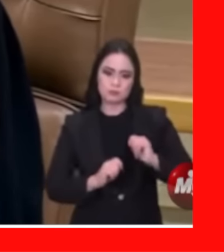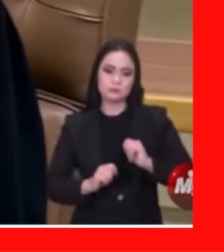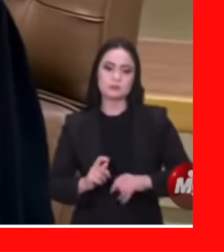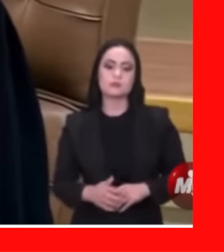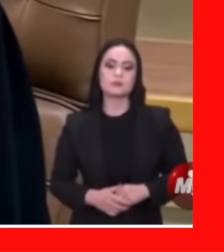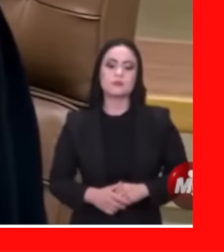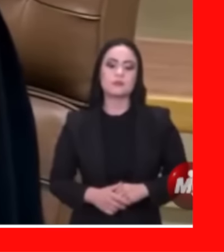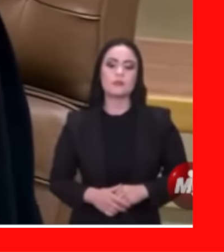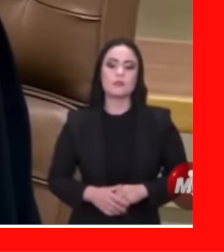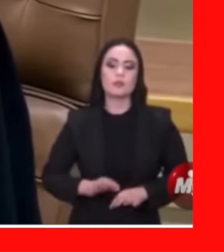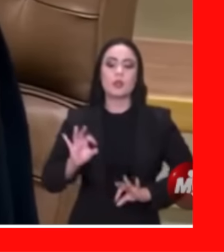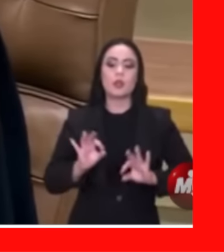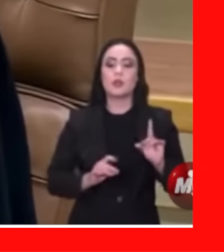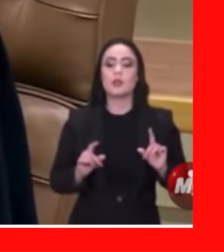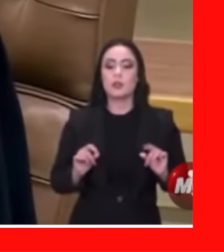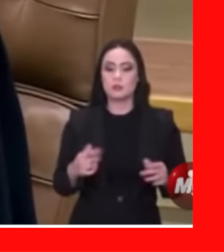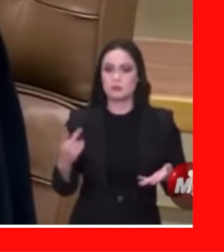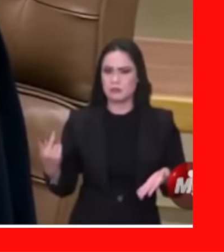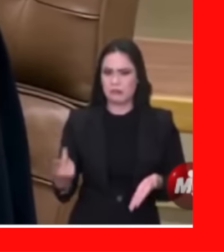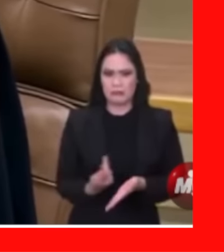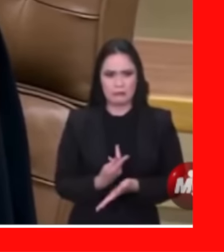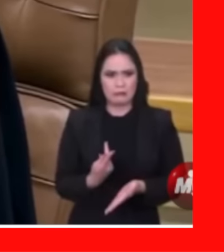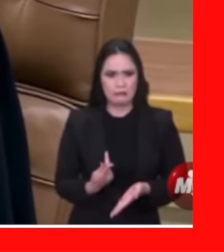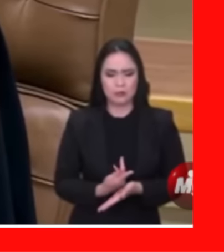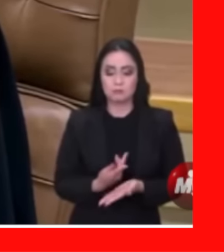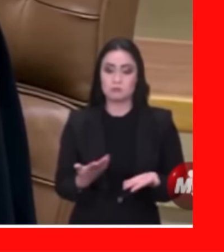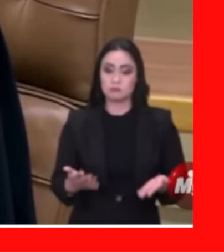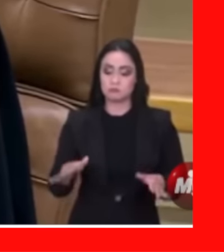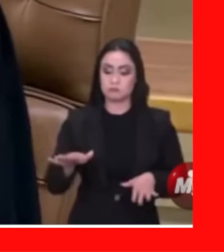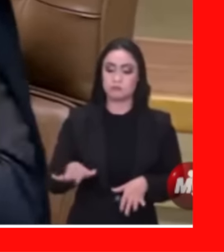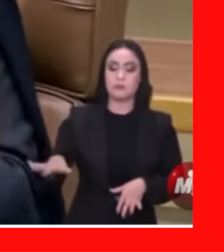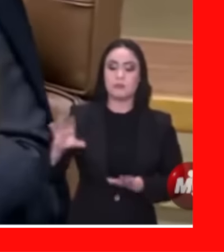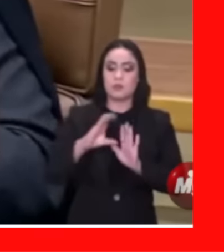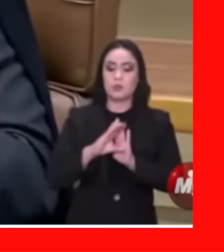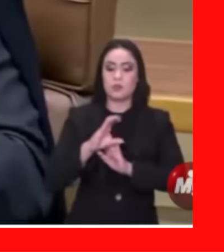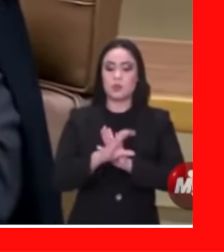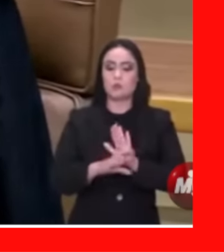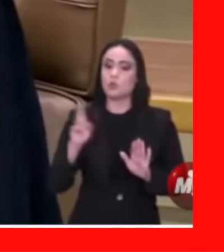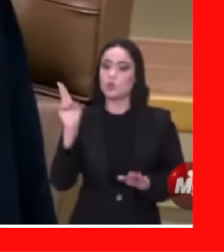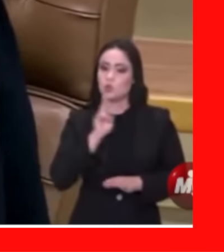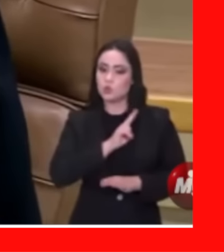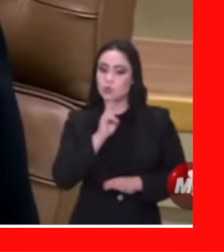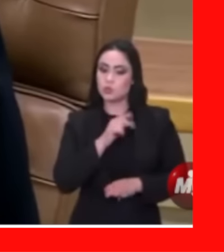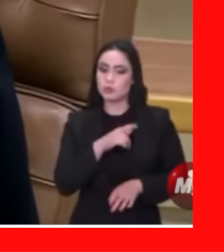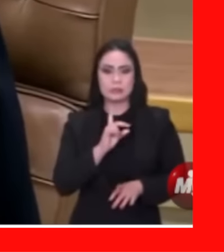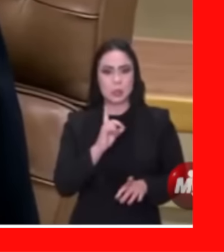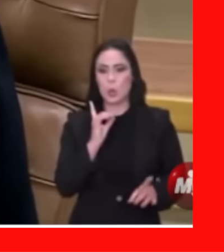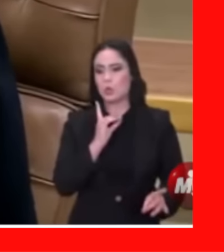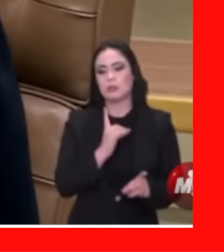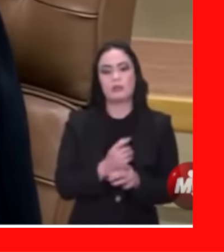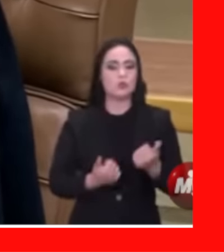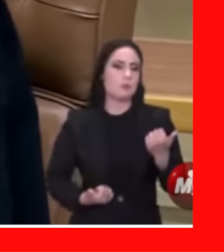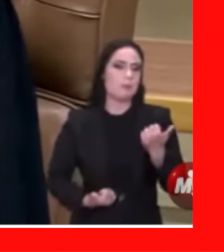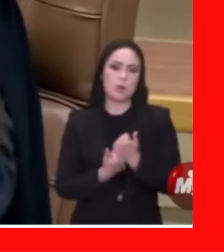arranjo indevido, lamentável, em torno desse conceito do estado de emergência Que não encontrava suporte